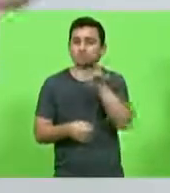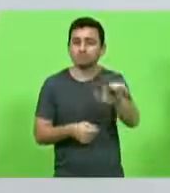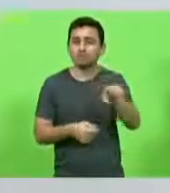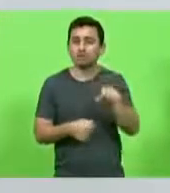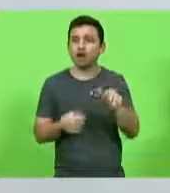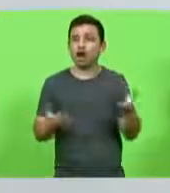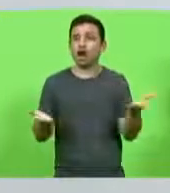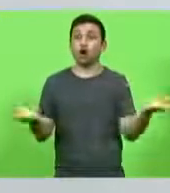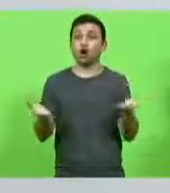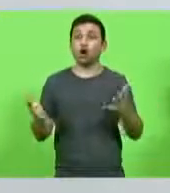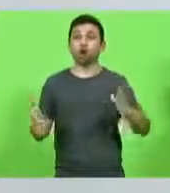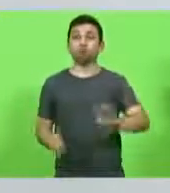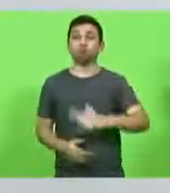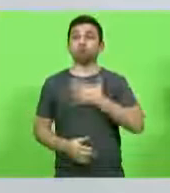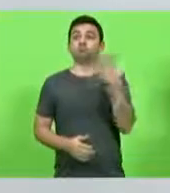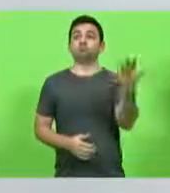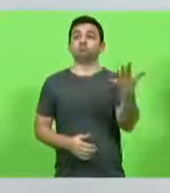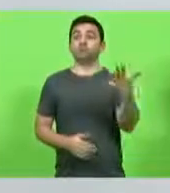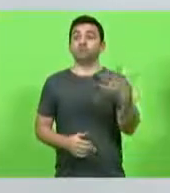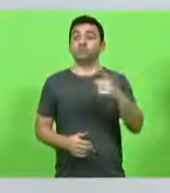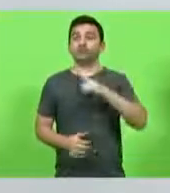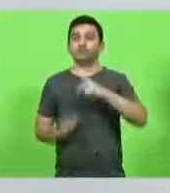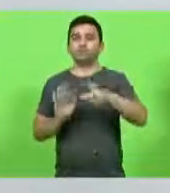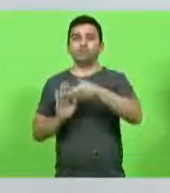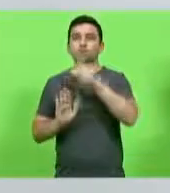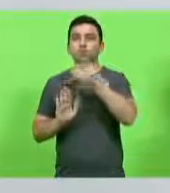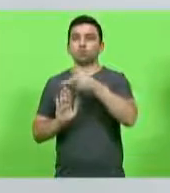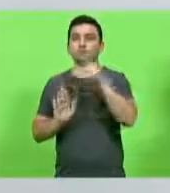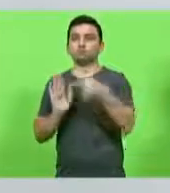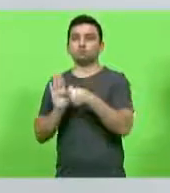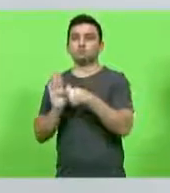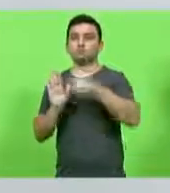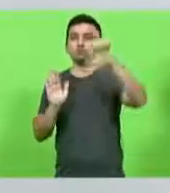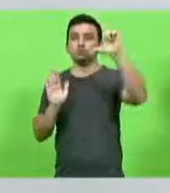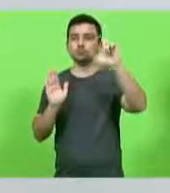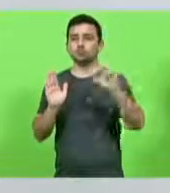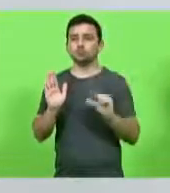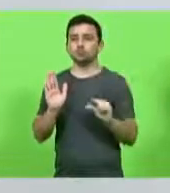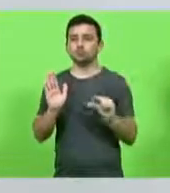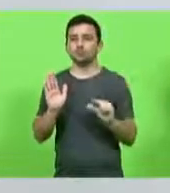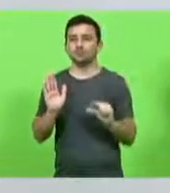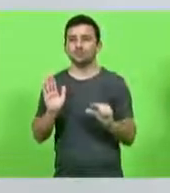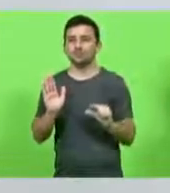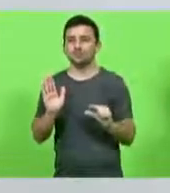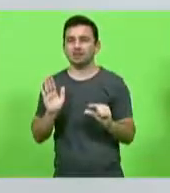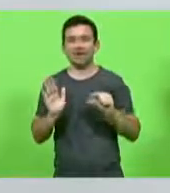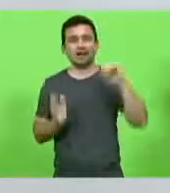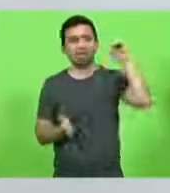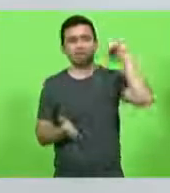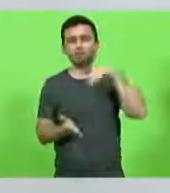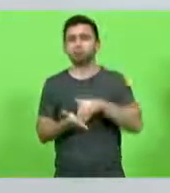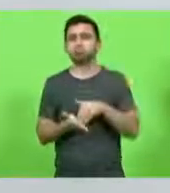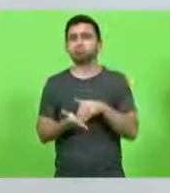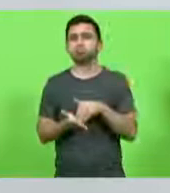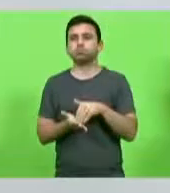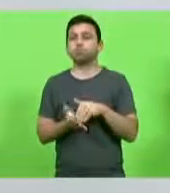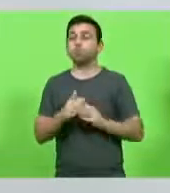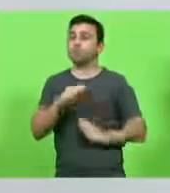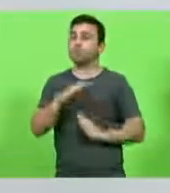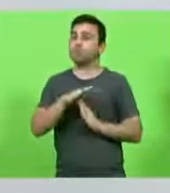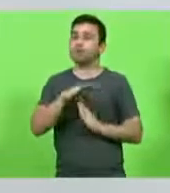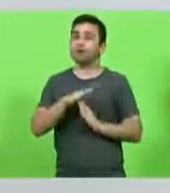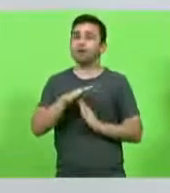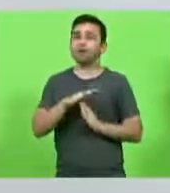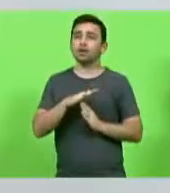subitamente, de repente, sai uma portaria, diminuindo de maneira muito significativa, o limite